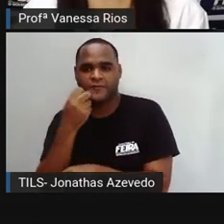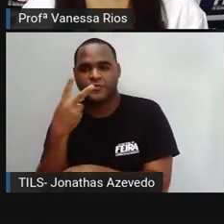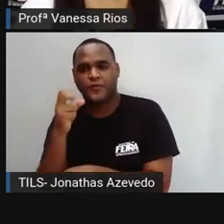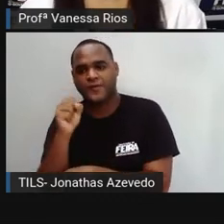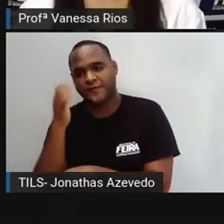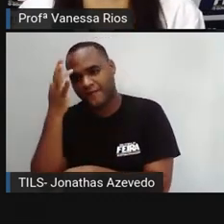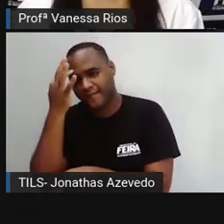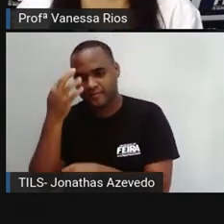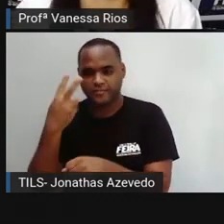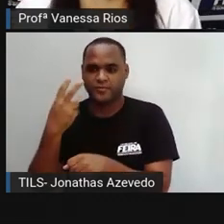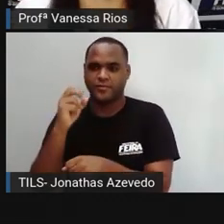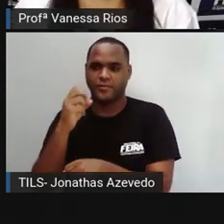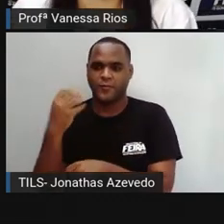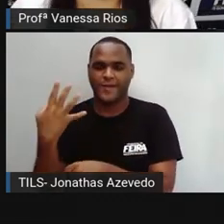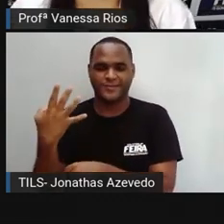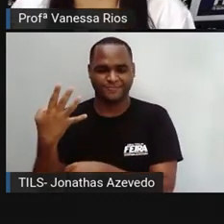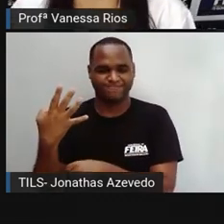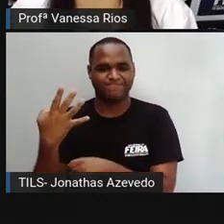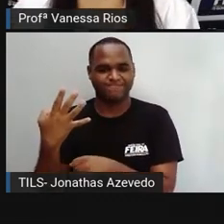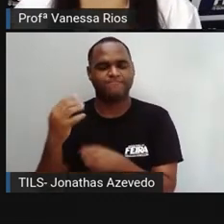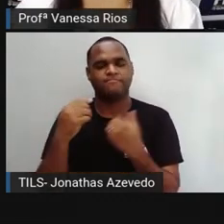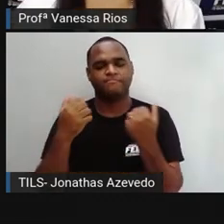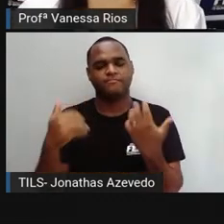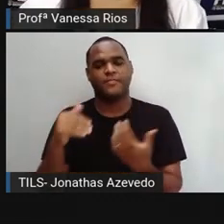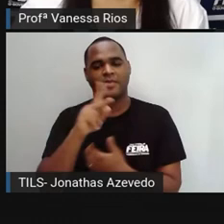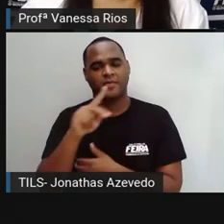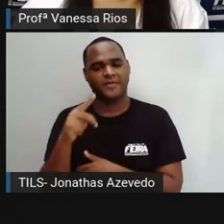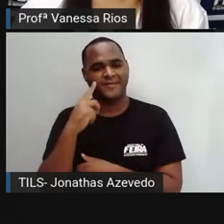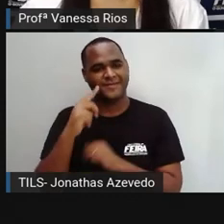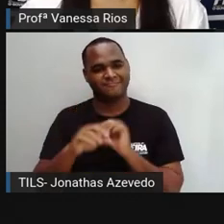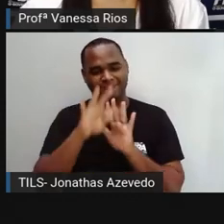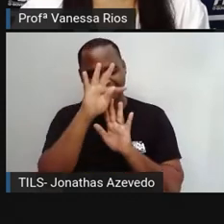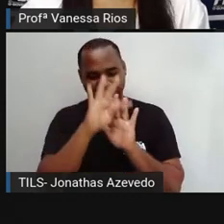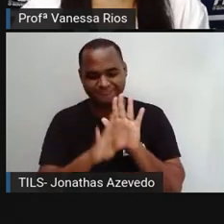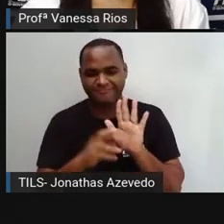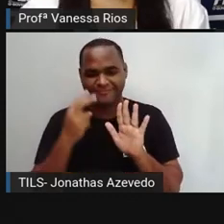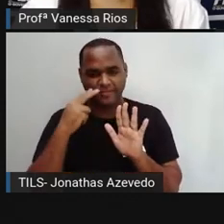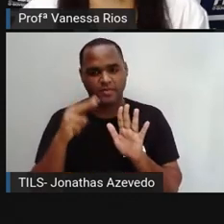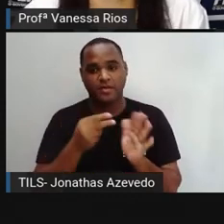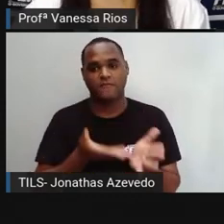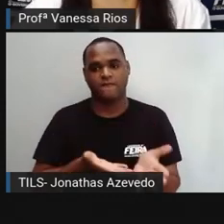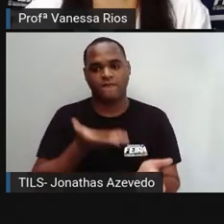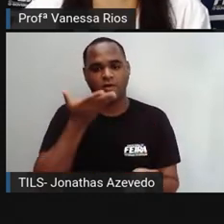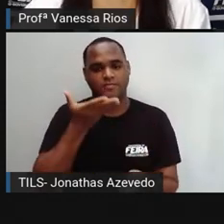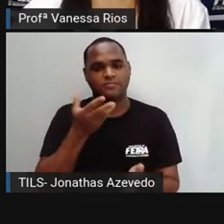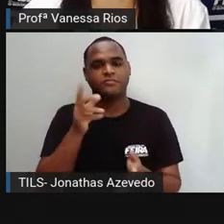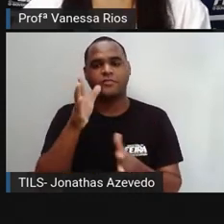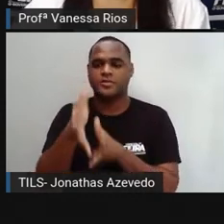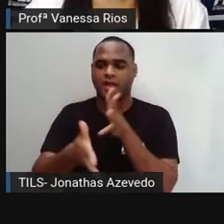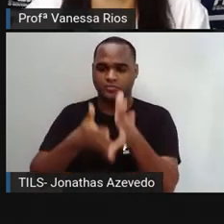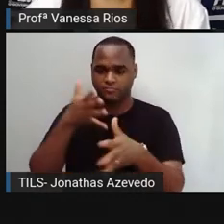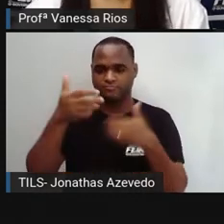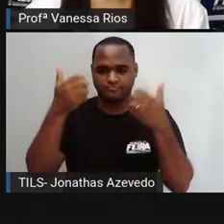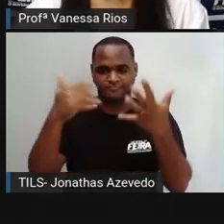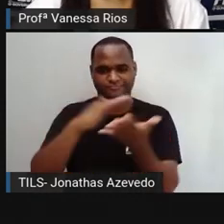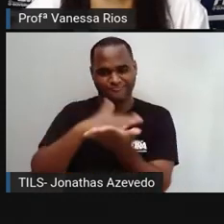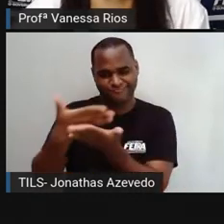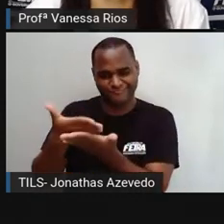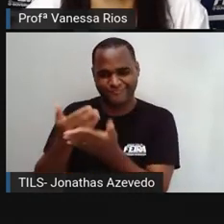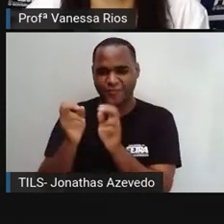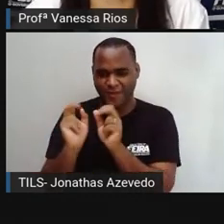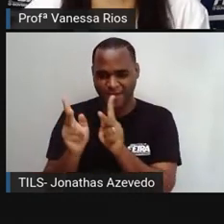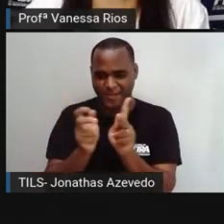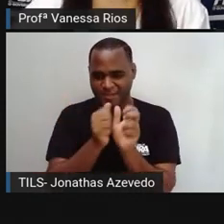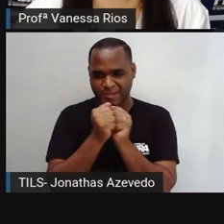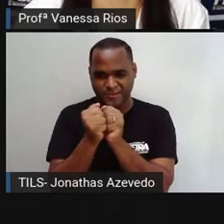de fevereiro de 2004. A PRO vai fazer aqui a leitura em voz alta. E você pode acompanhar a leitura do texto junto